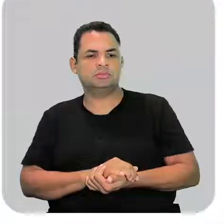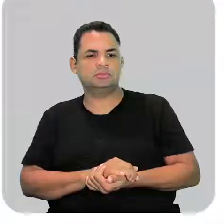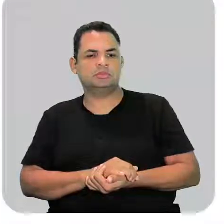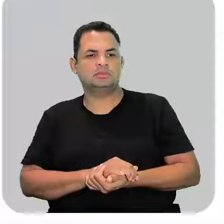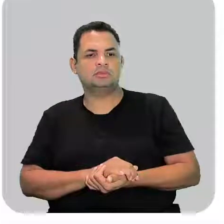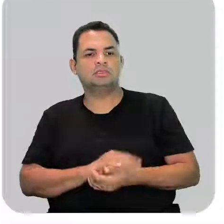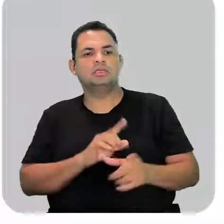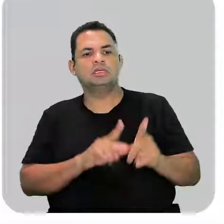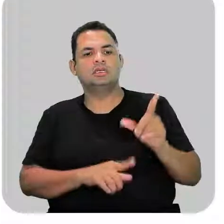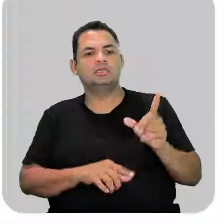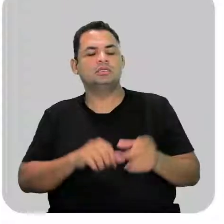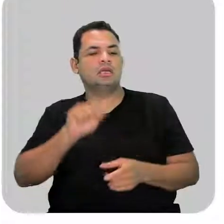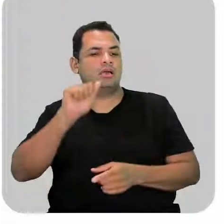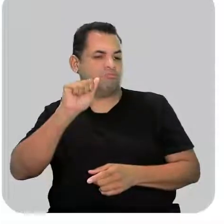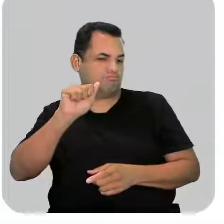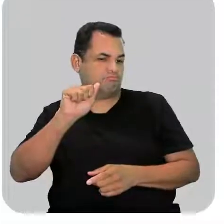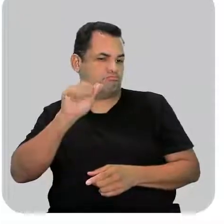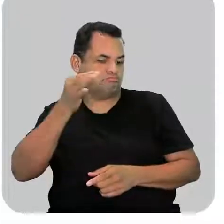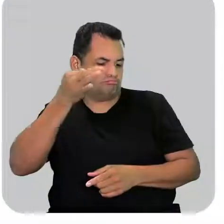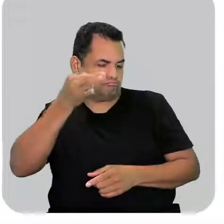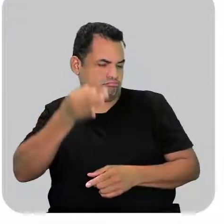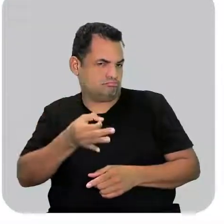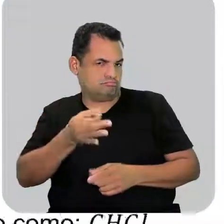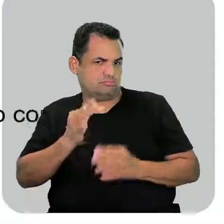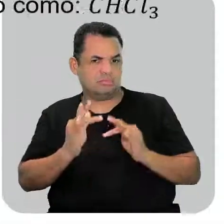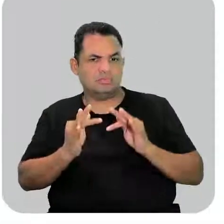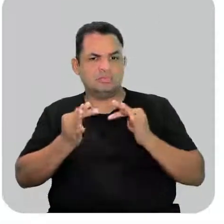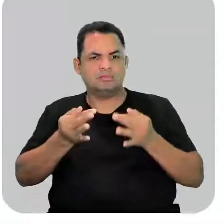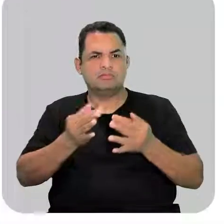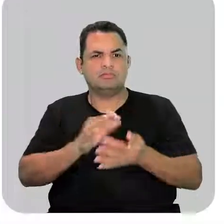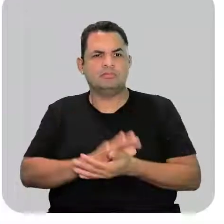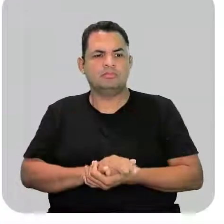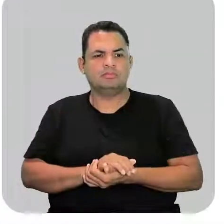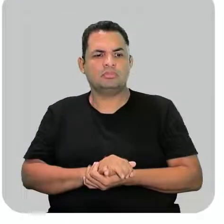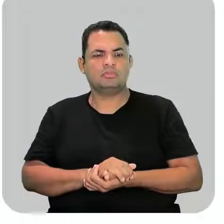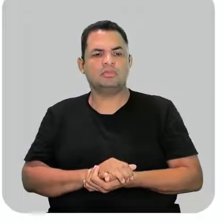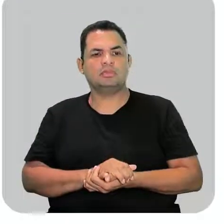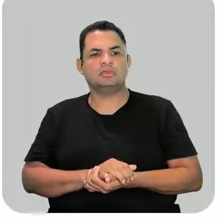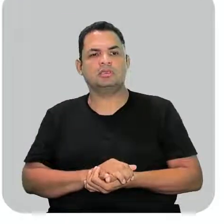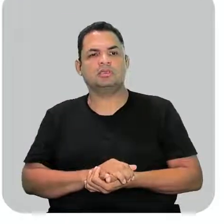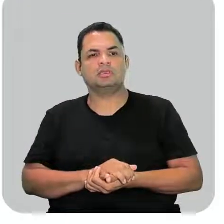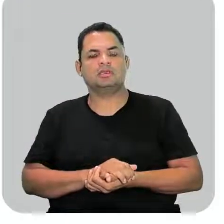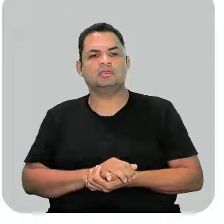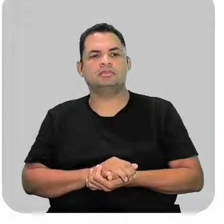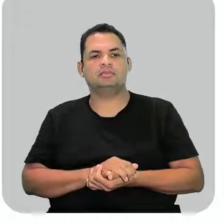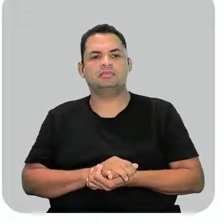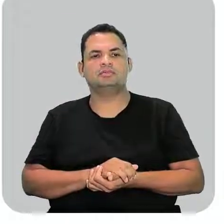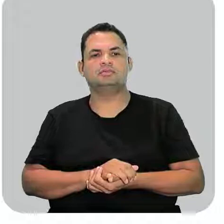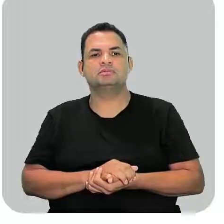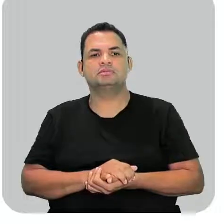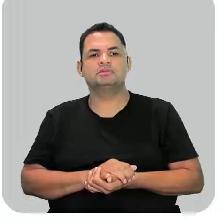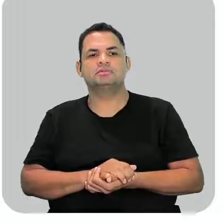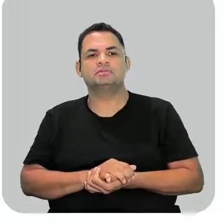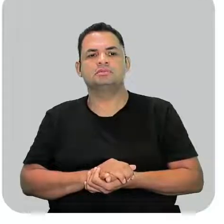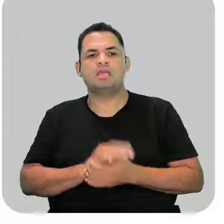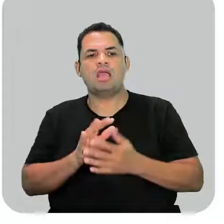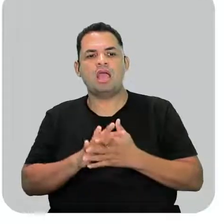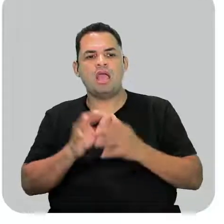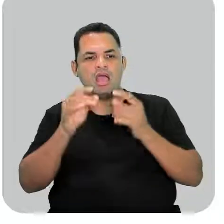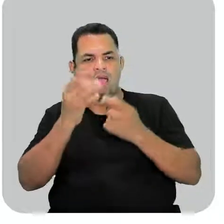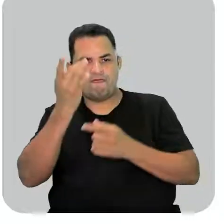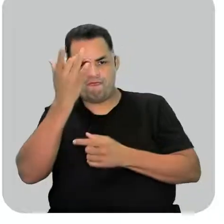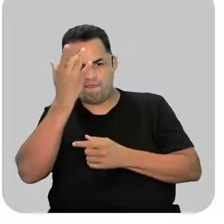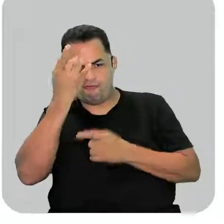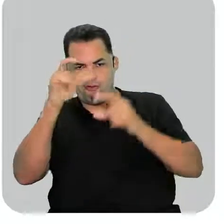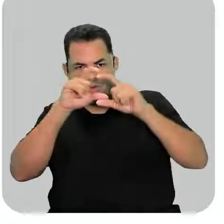correta é a letra A. E só para fechar, tem aqui o comentário, a fórmula molecular correta vai